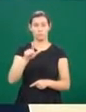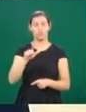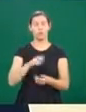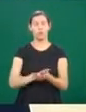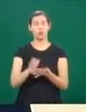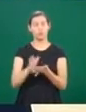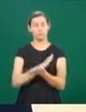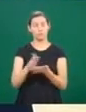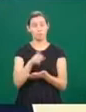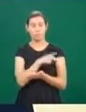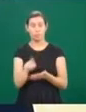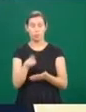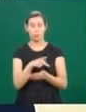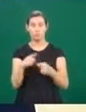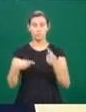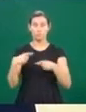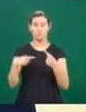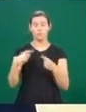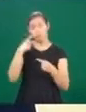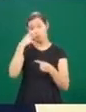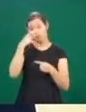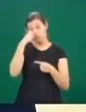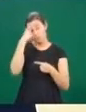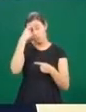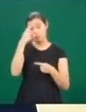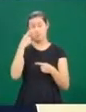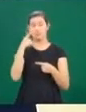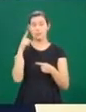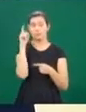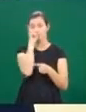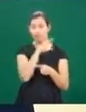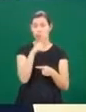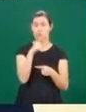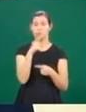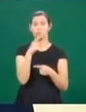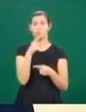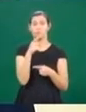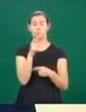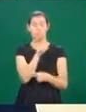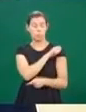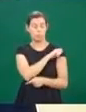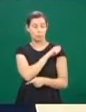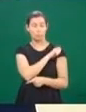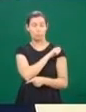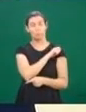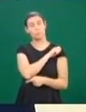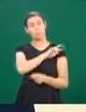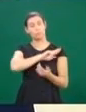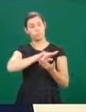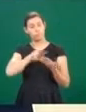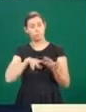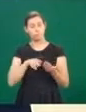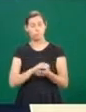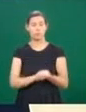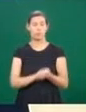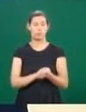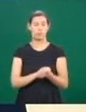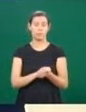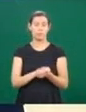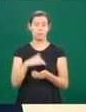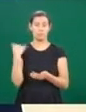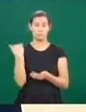discussão sobre os desafios de trabalhar com esses estudantes. Então é algo que é de extrema